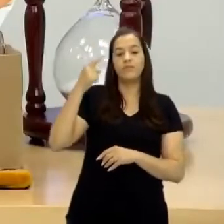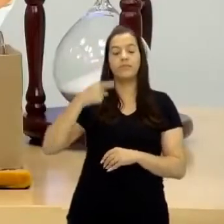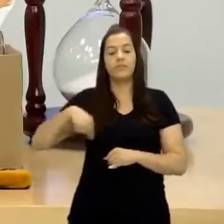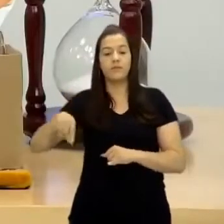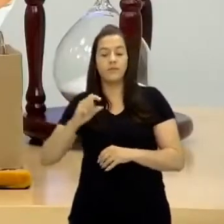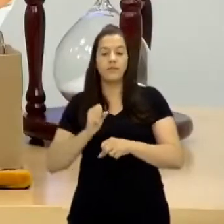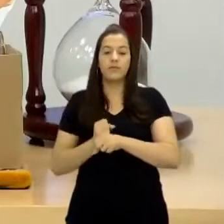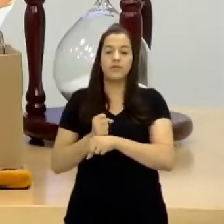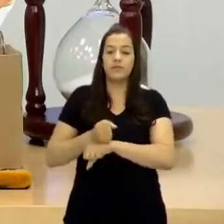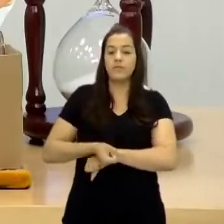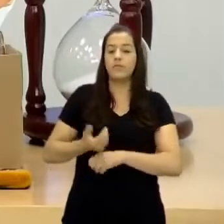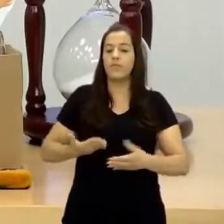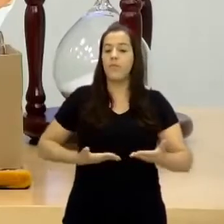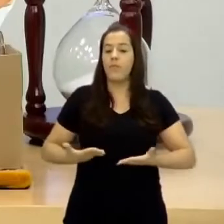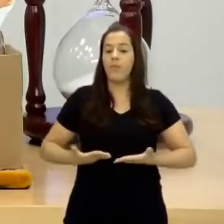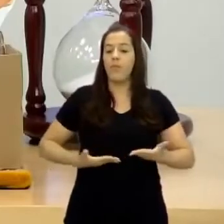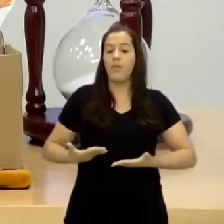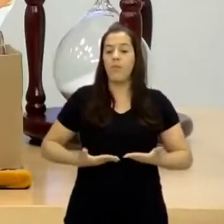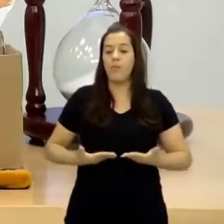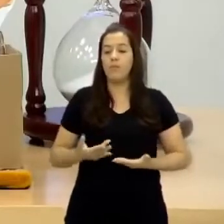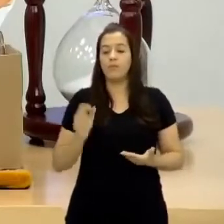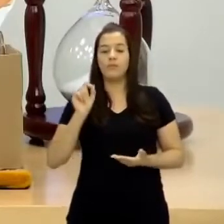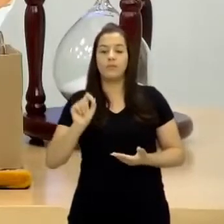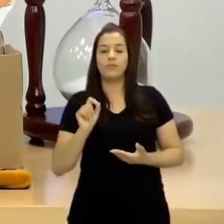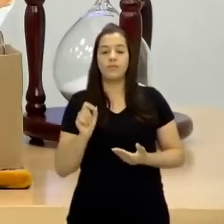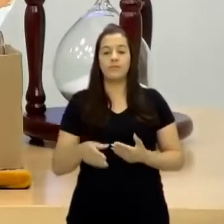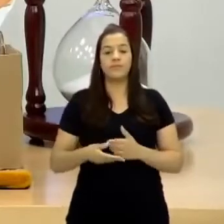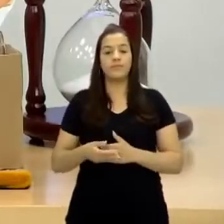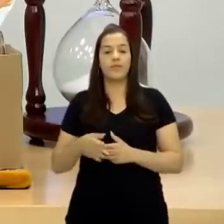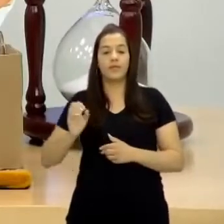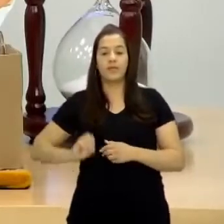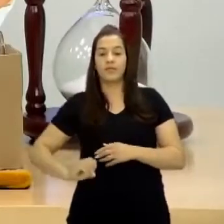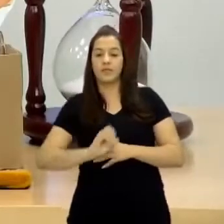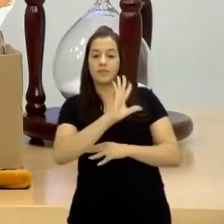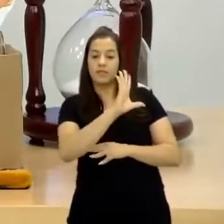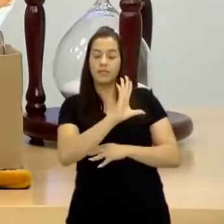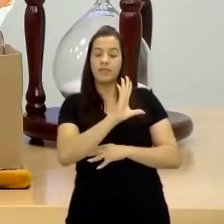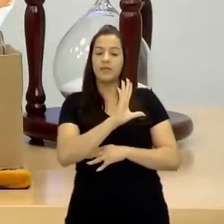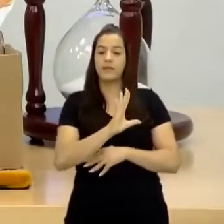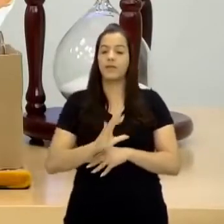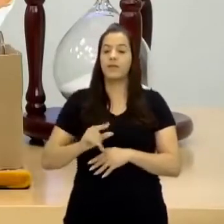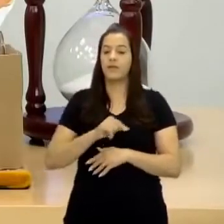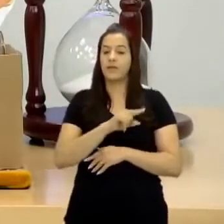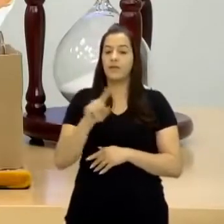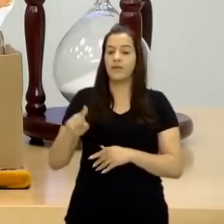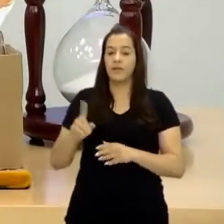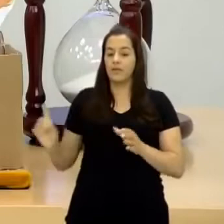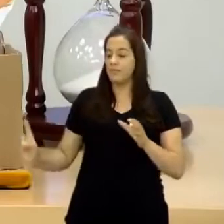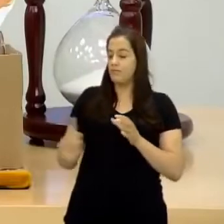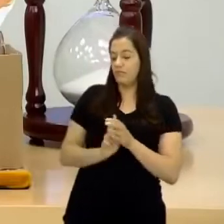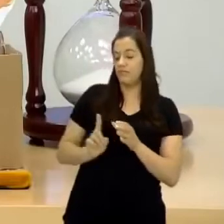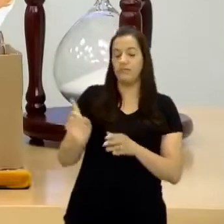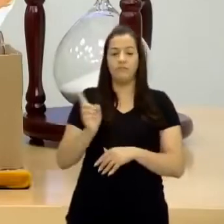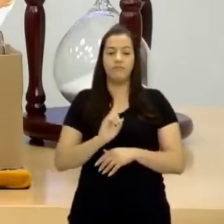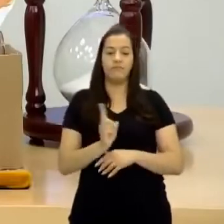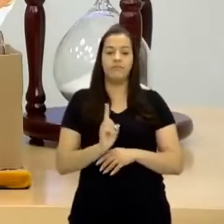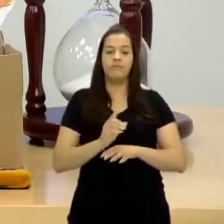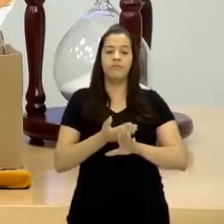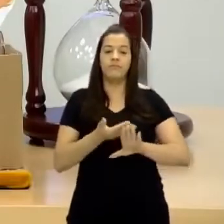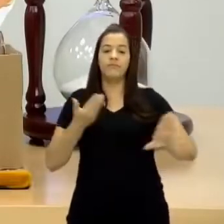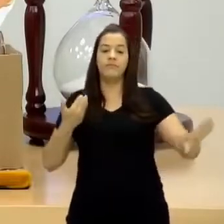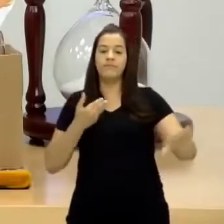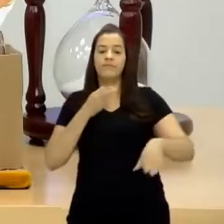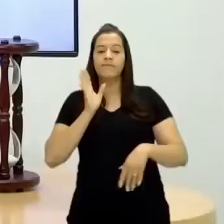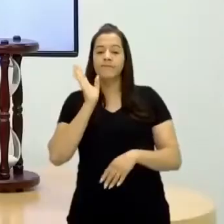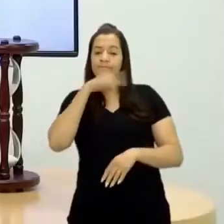Esses servos que ficaram, eles vão alimentando essa ideia de que aquele que saiu, aquele que saiu, ele não faz mais parte aqui do nosso sistema. Ele é